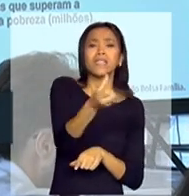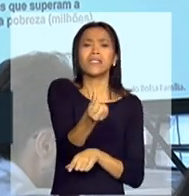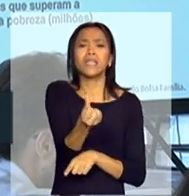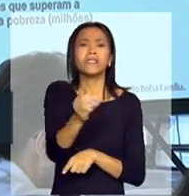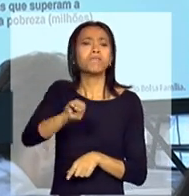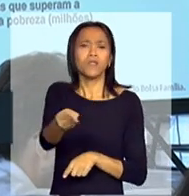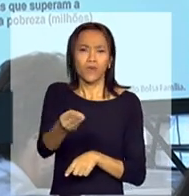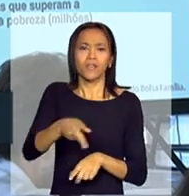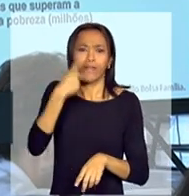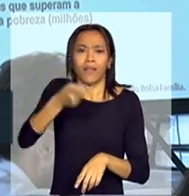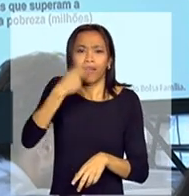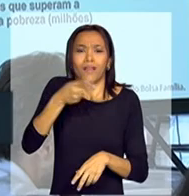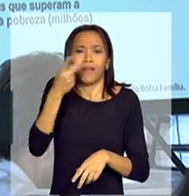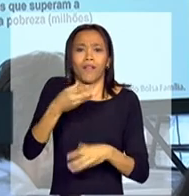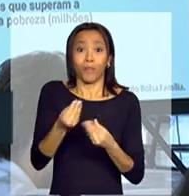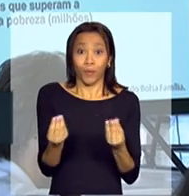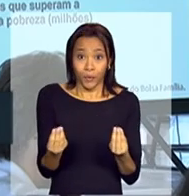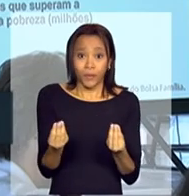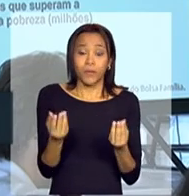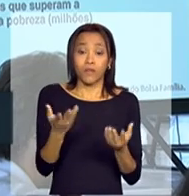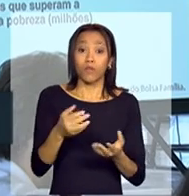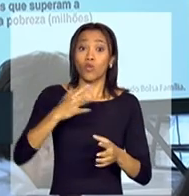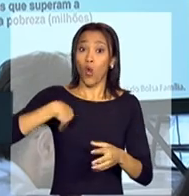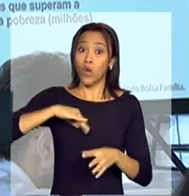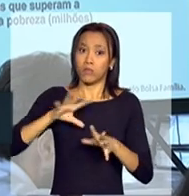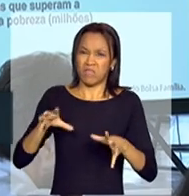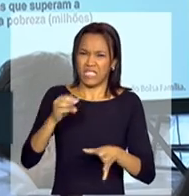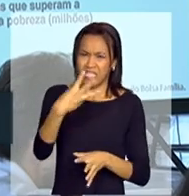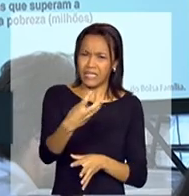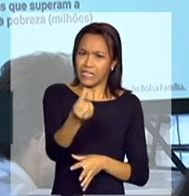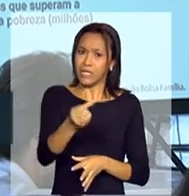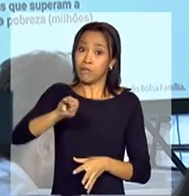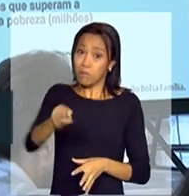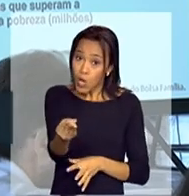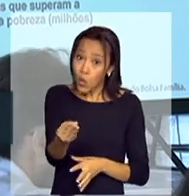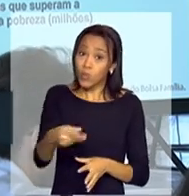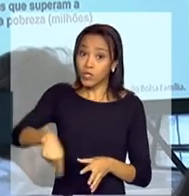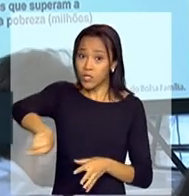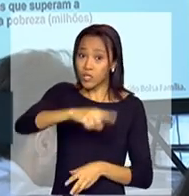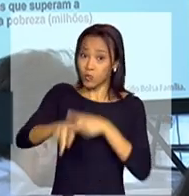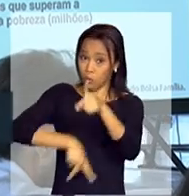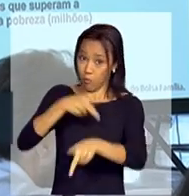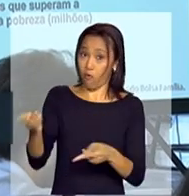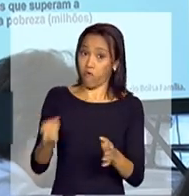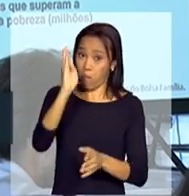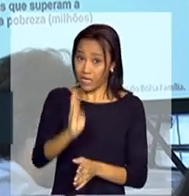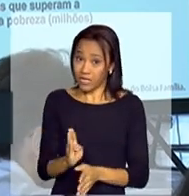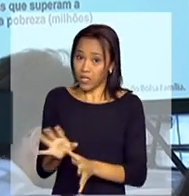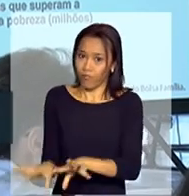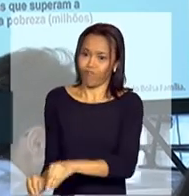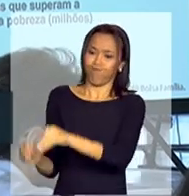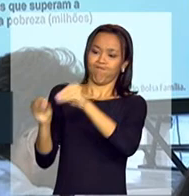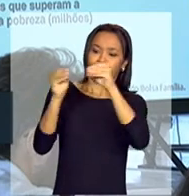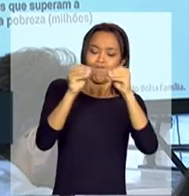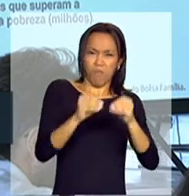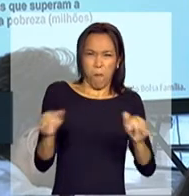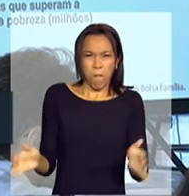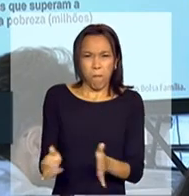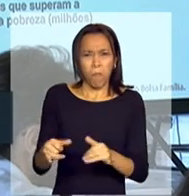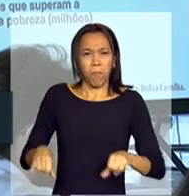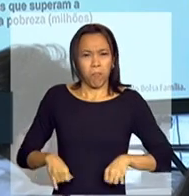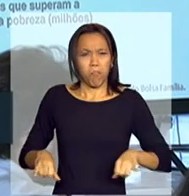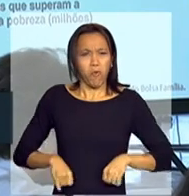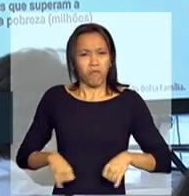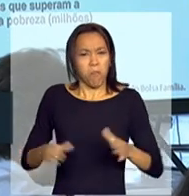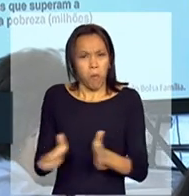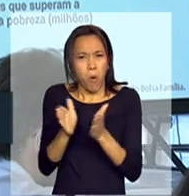gente vem falando muito. Nós tiramos R$ 36 milhões de brasileiros da extrema pobreza. Eu acho que é muito importante fazer uma referência,